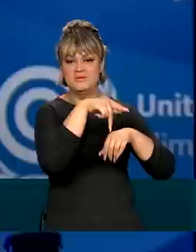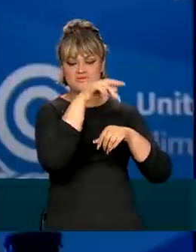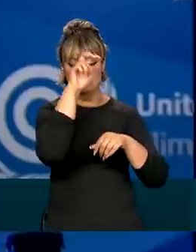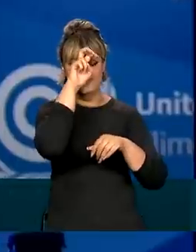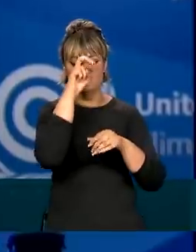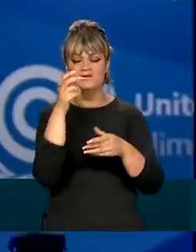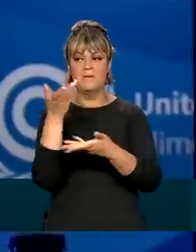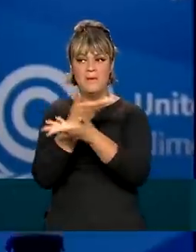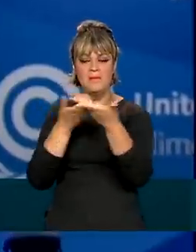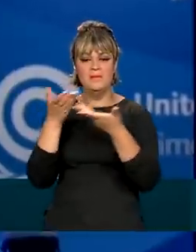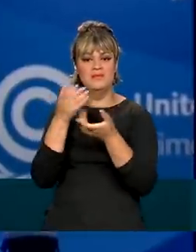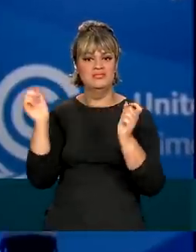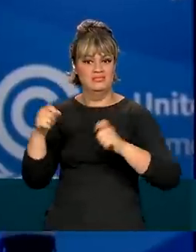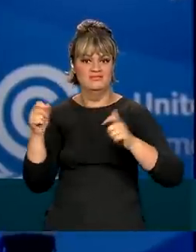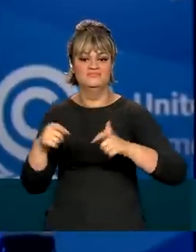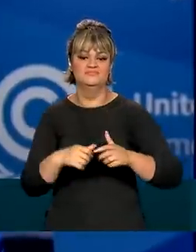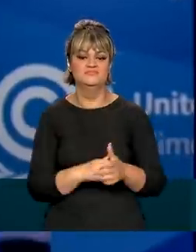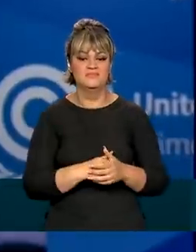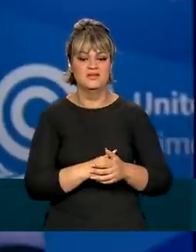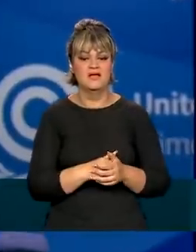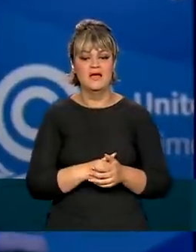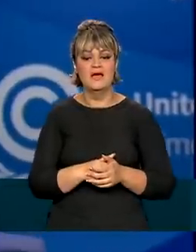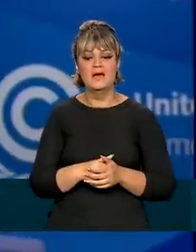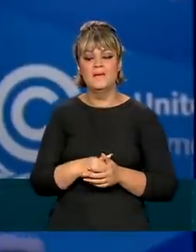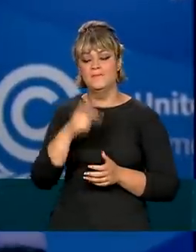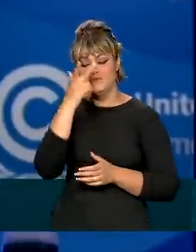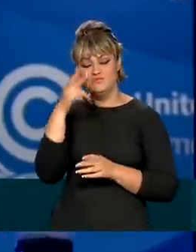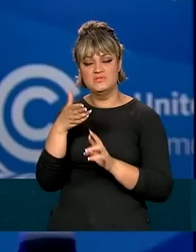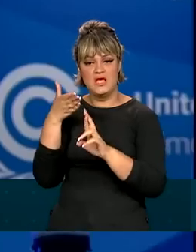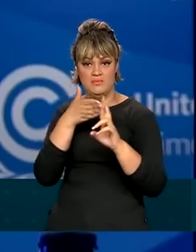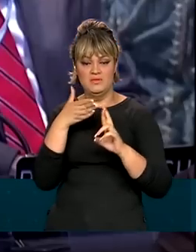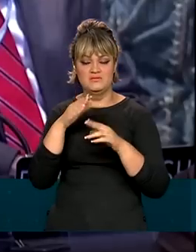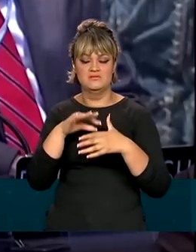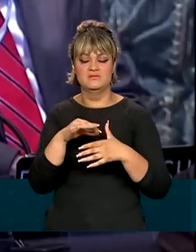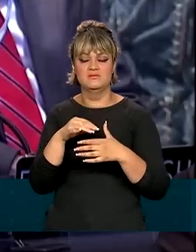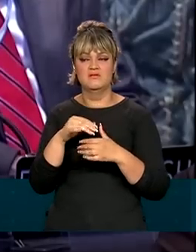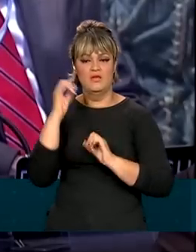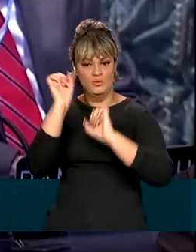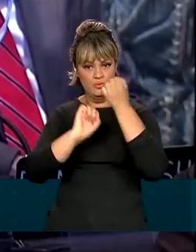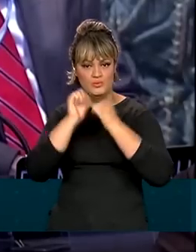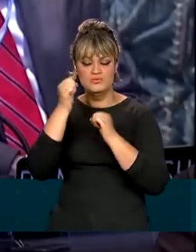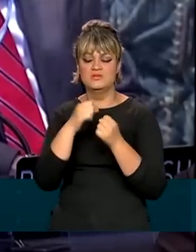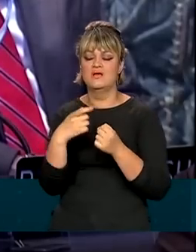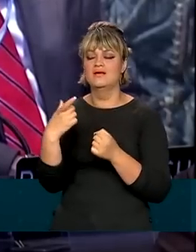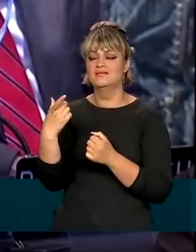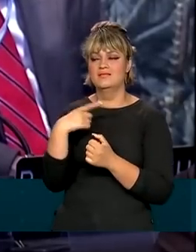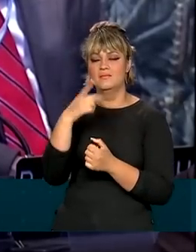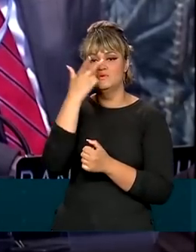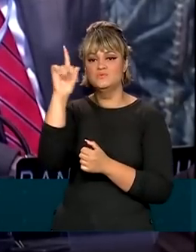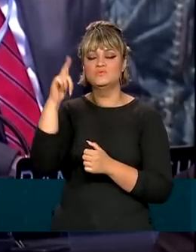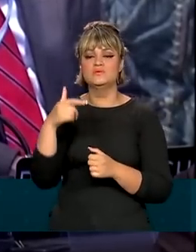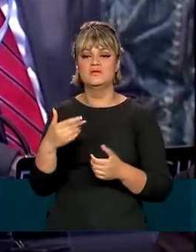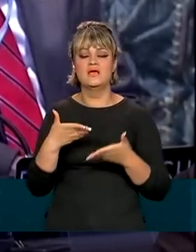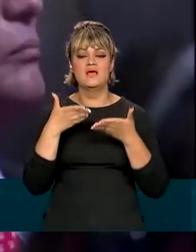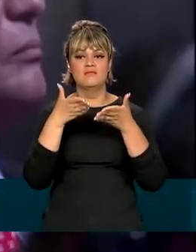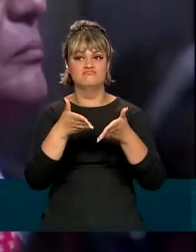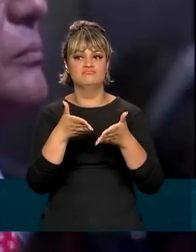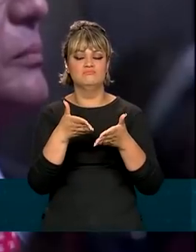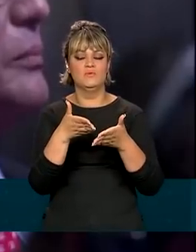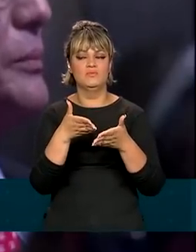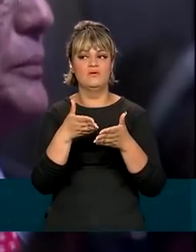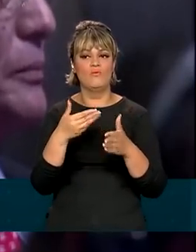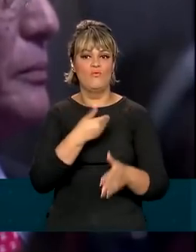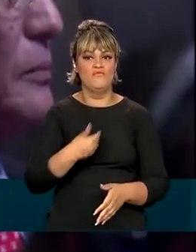participando dessa conferência. Além dos representantes da indústria, também foram enviados representantes do governo brasileiro, que vão participar da